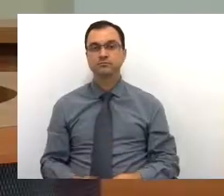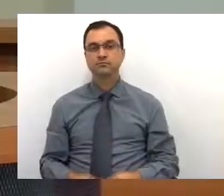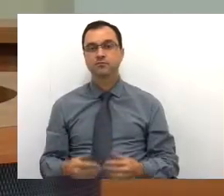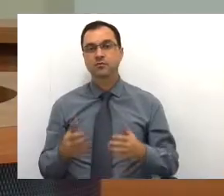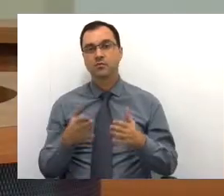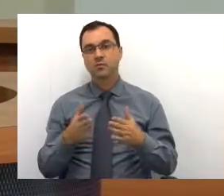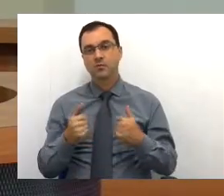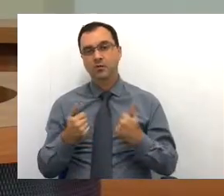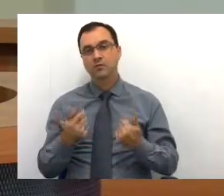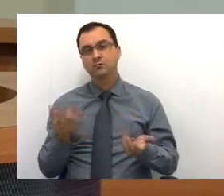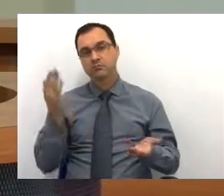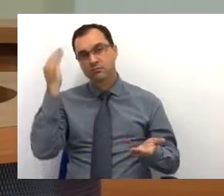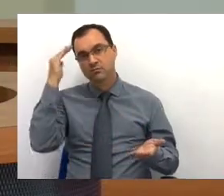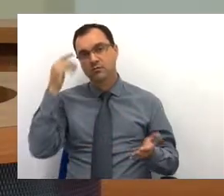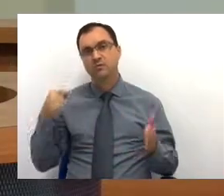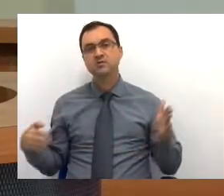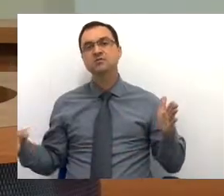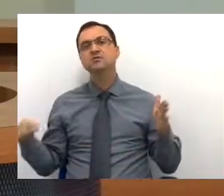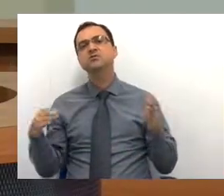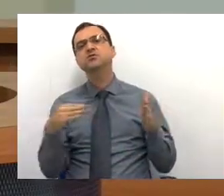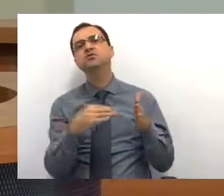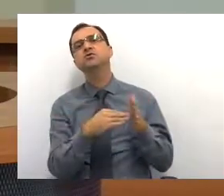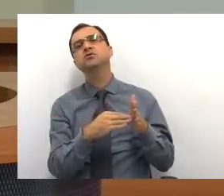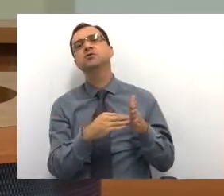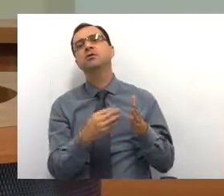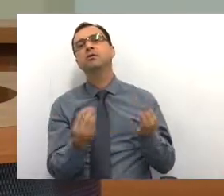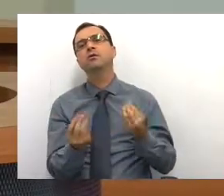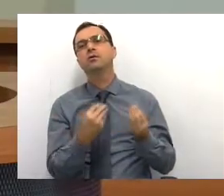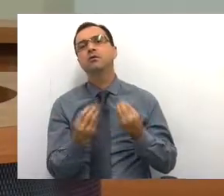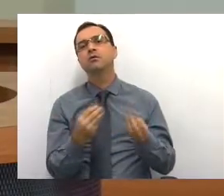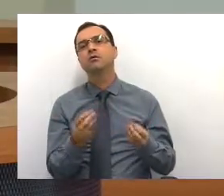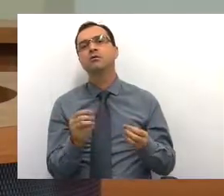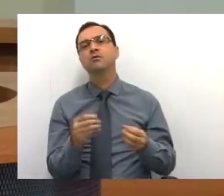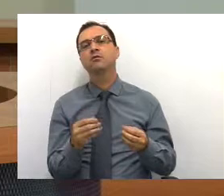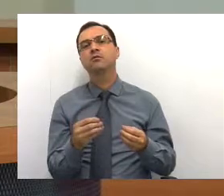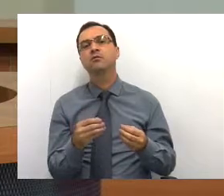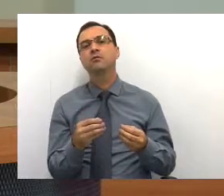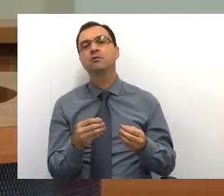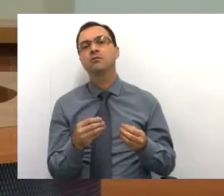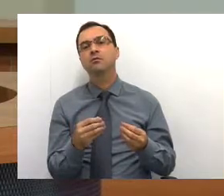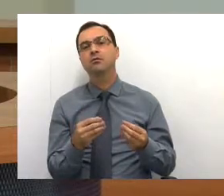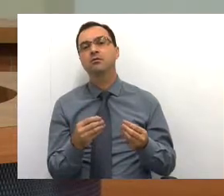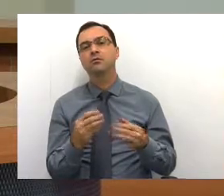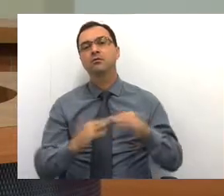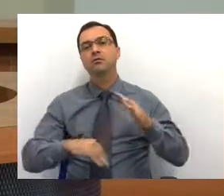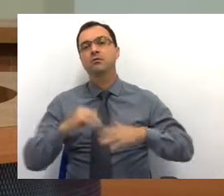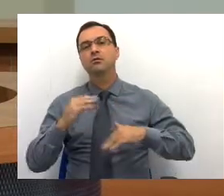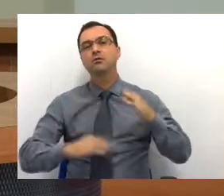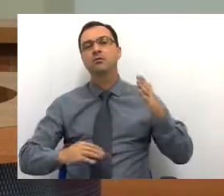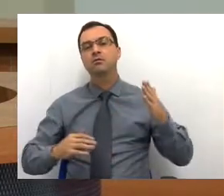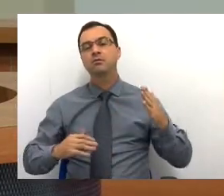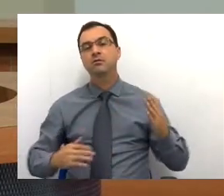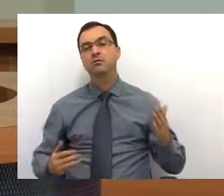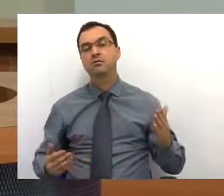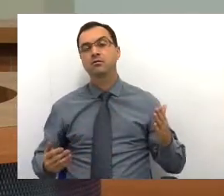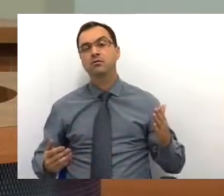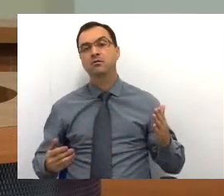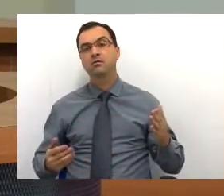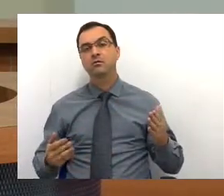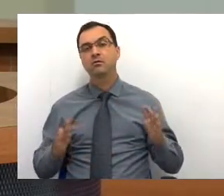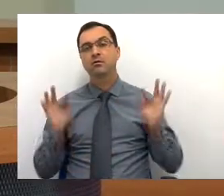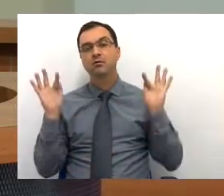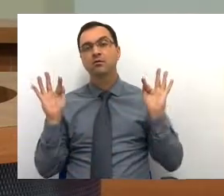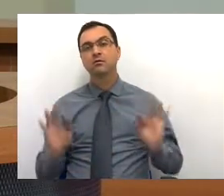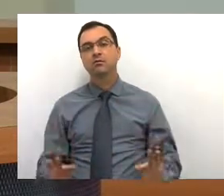gostaria de saber, nesse sentido, como que vai ser... como que se procederá. E, para